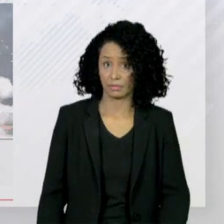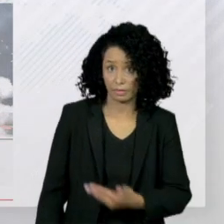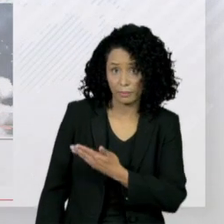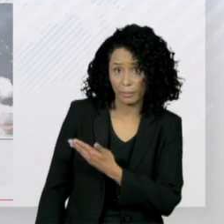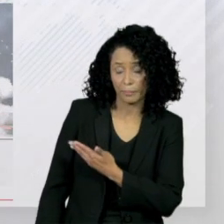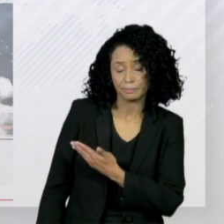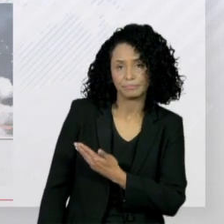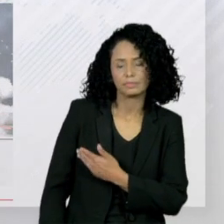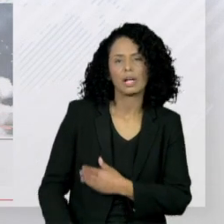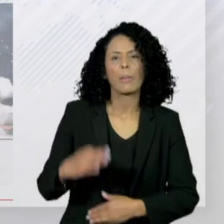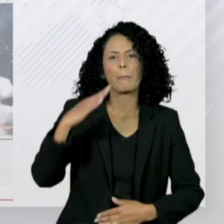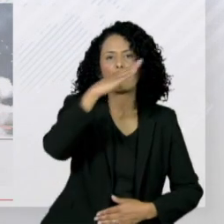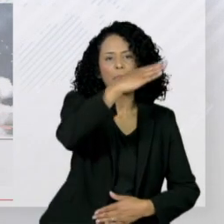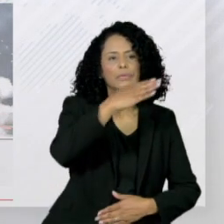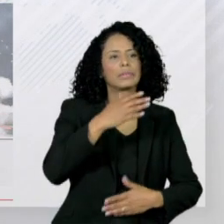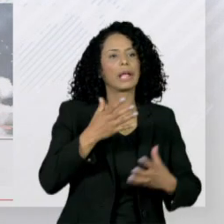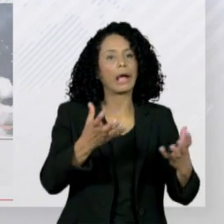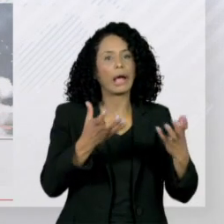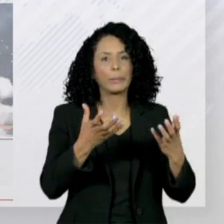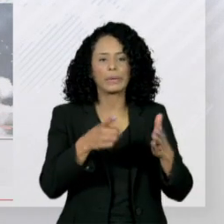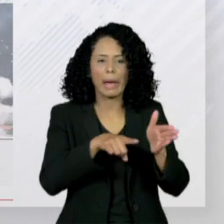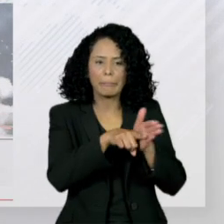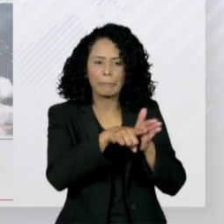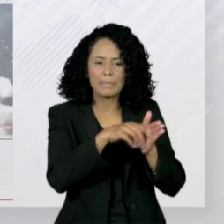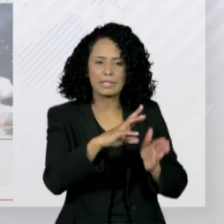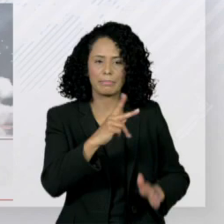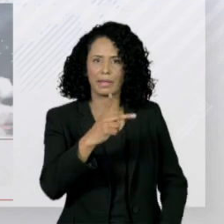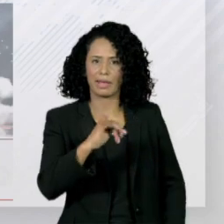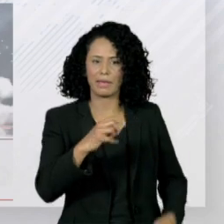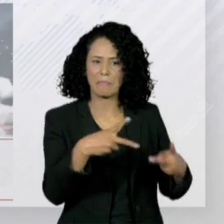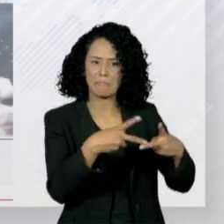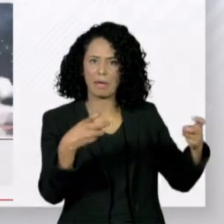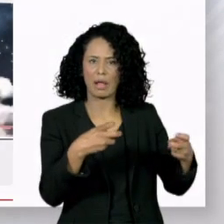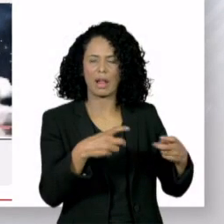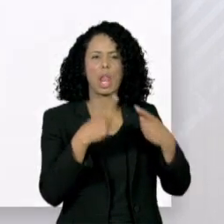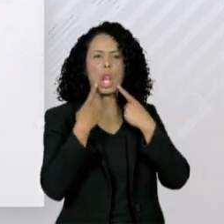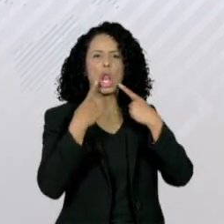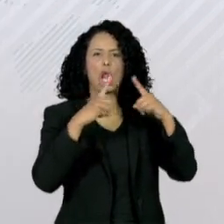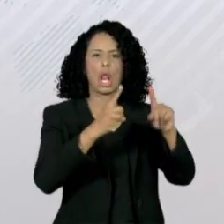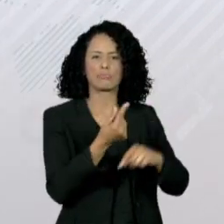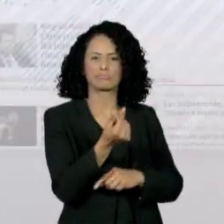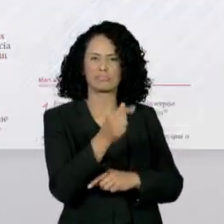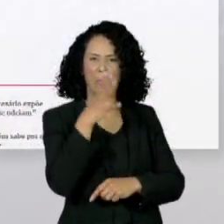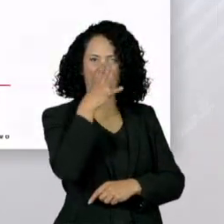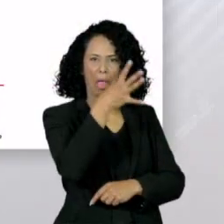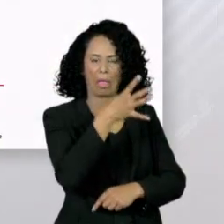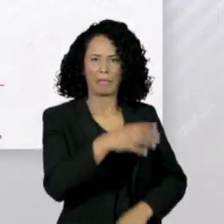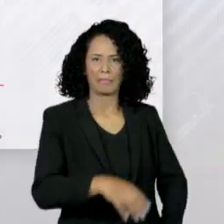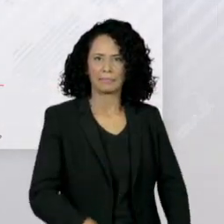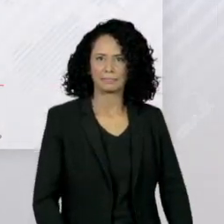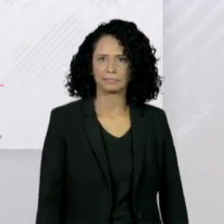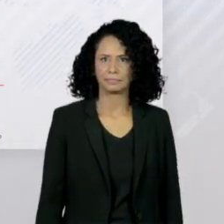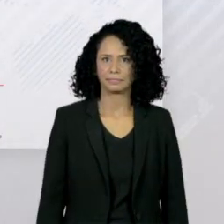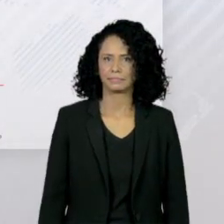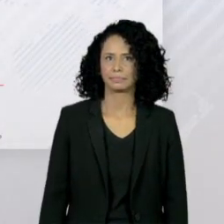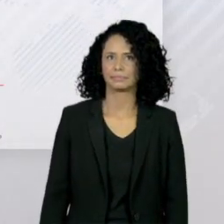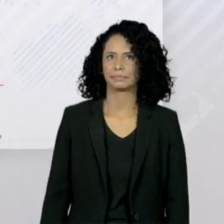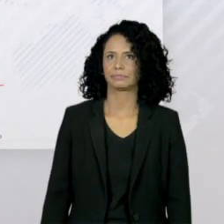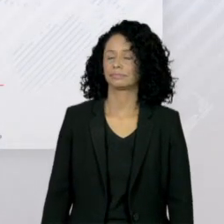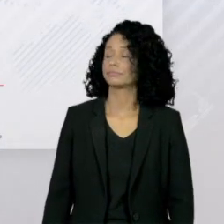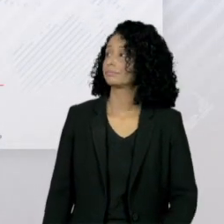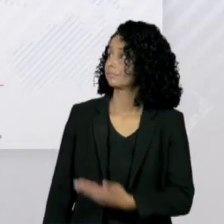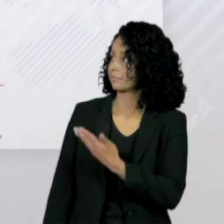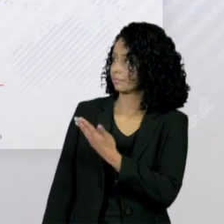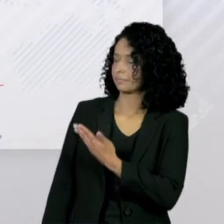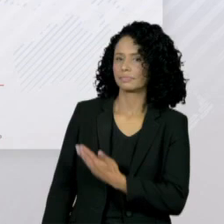insiste em CPI da Petrobras e critica preços. Abuso. Portal Metrópole. Congresso cogita